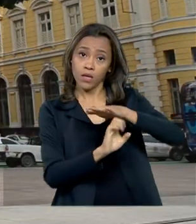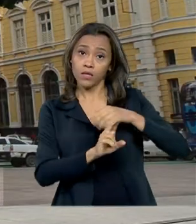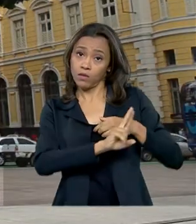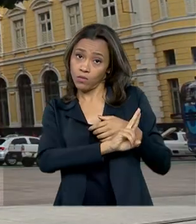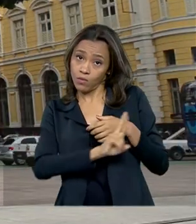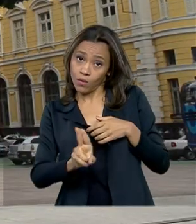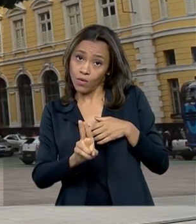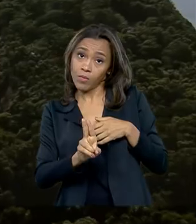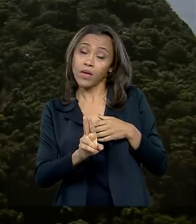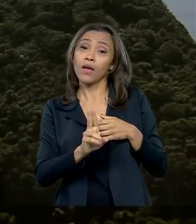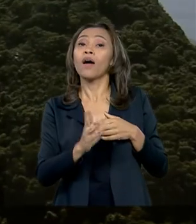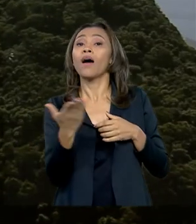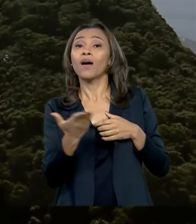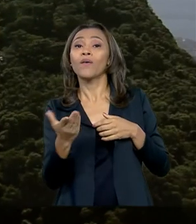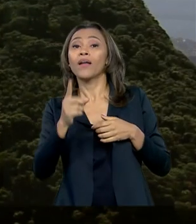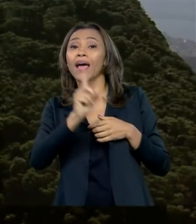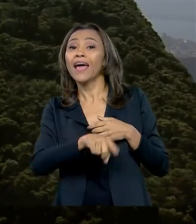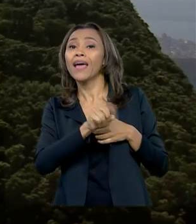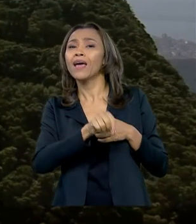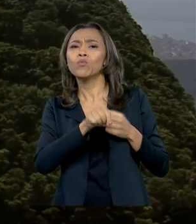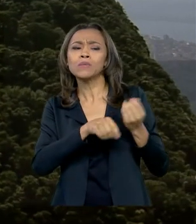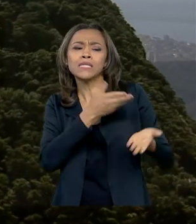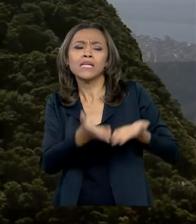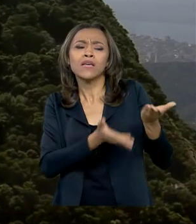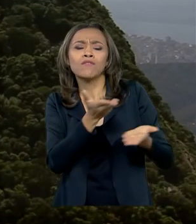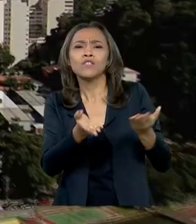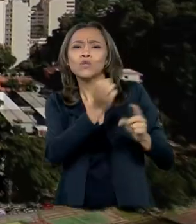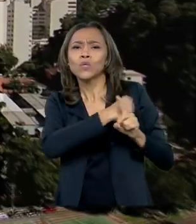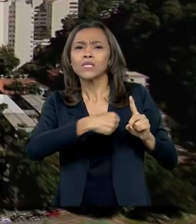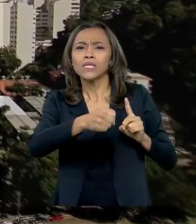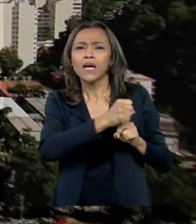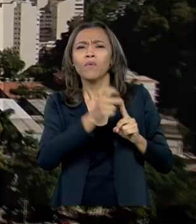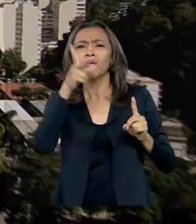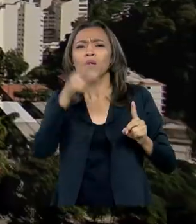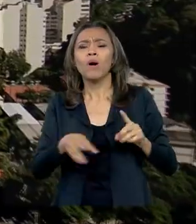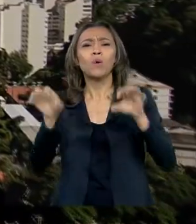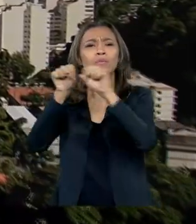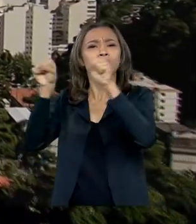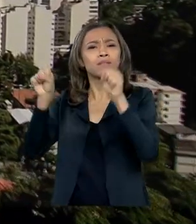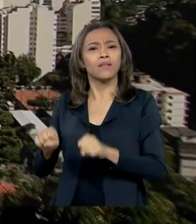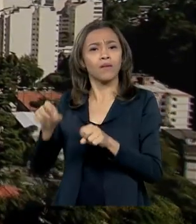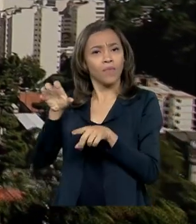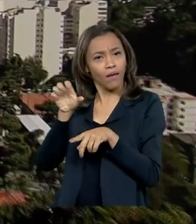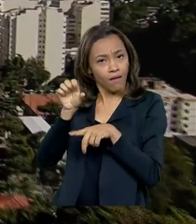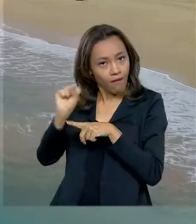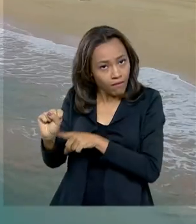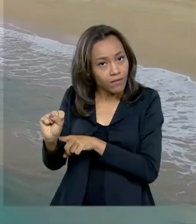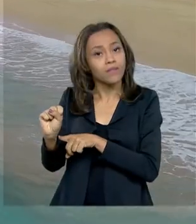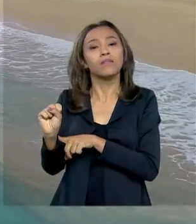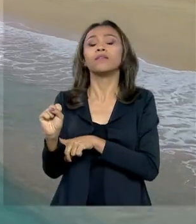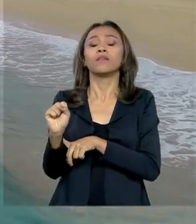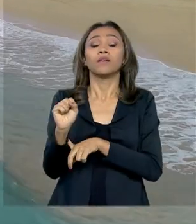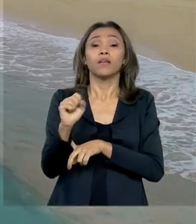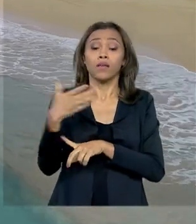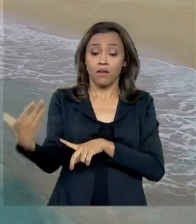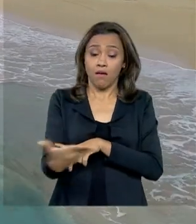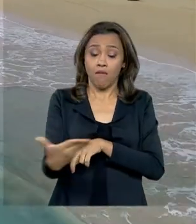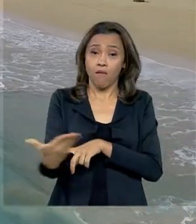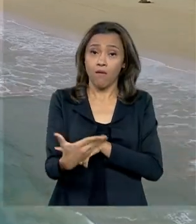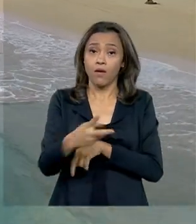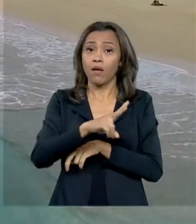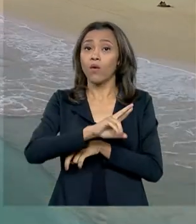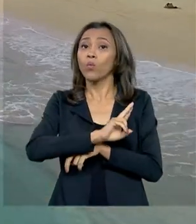a ser Serviço Social Autônomo, como SESI, SESC e SENAI. E vai se chamar, a partir de agora,